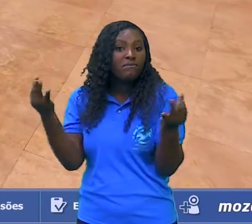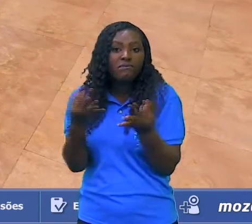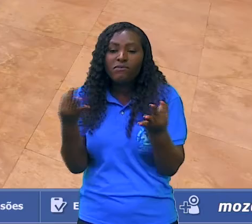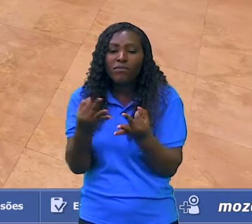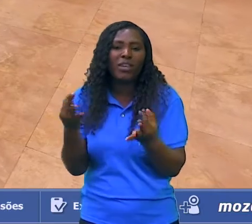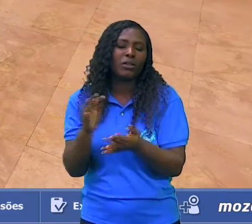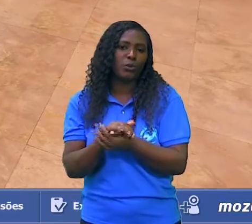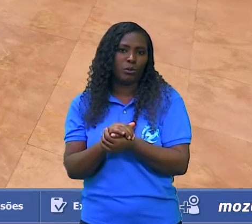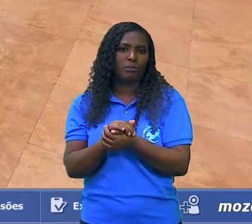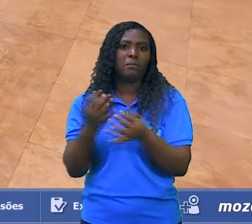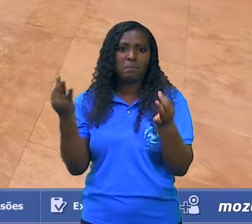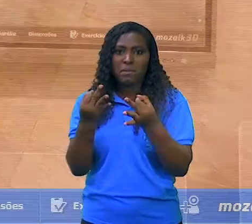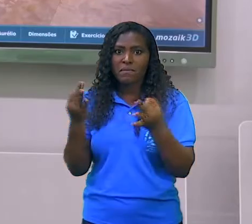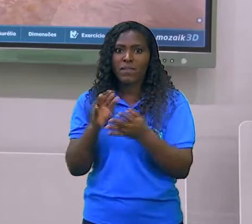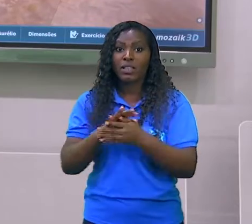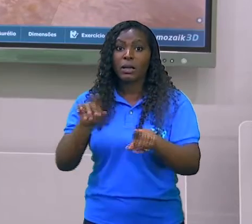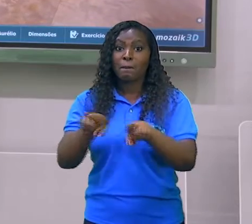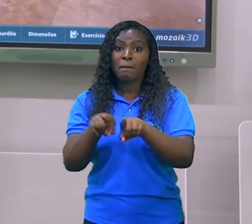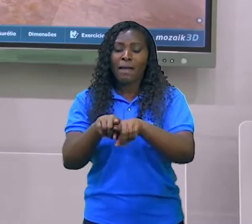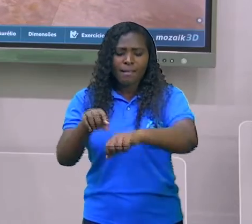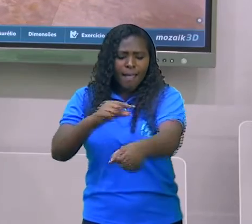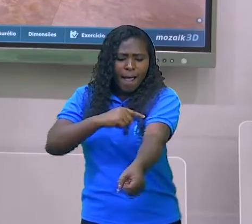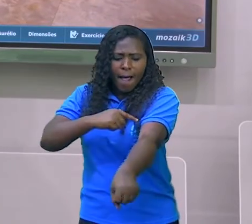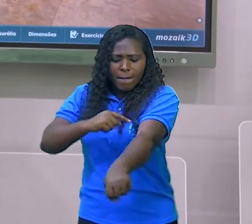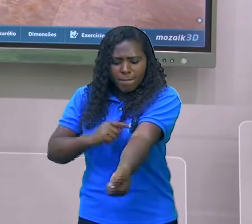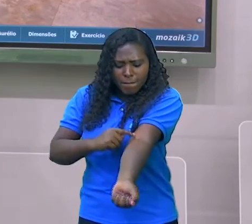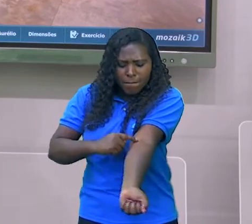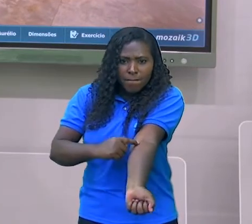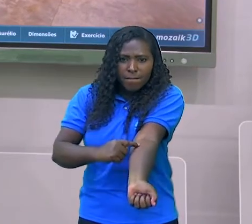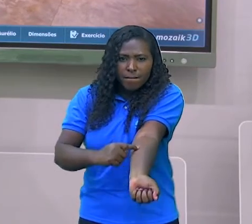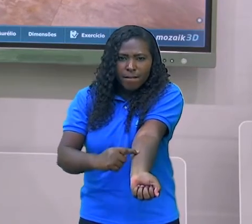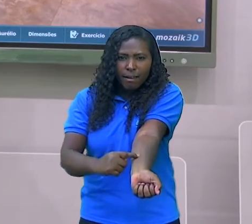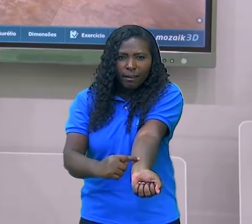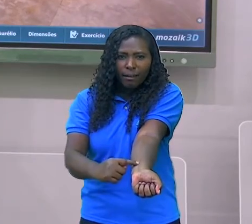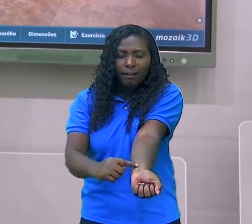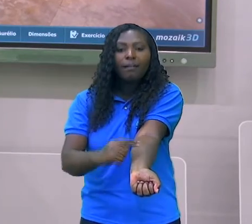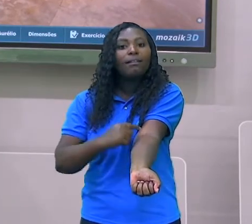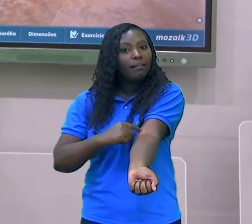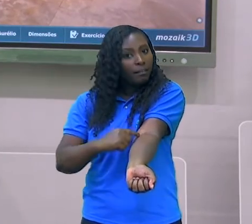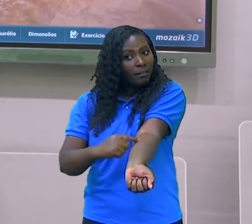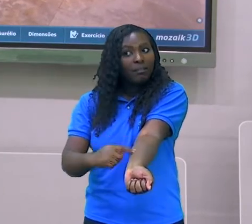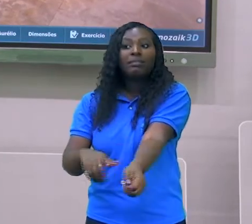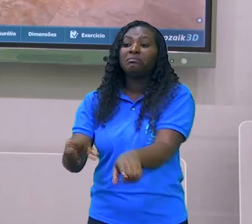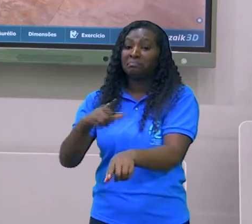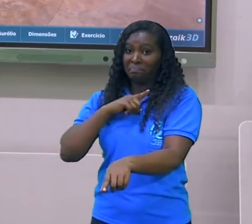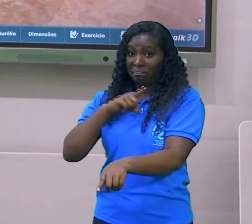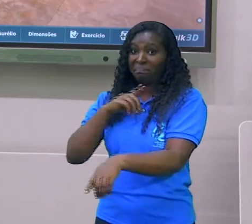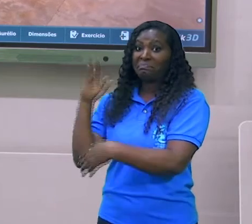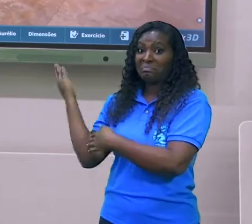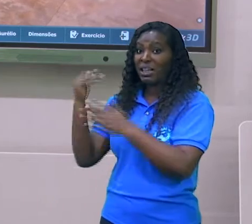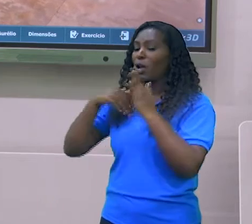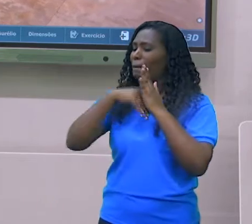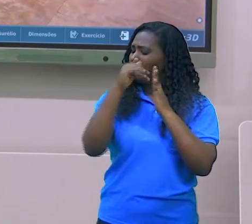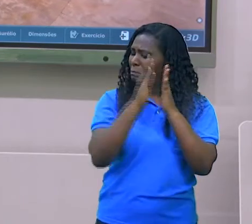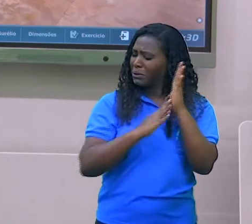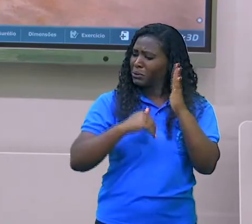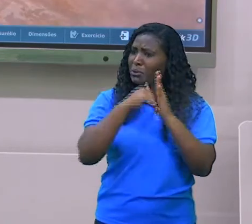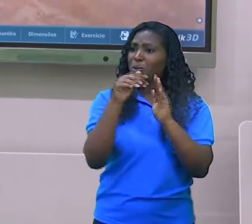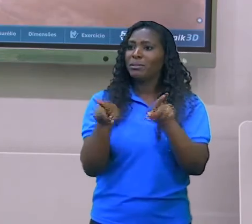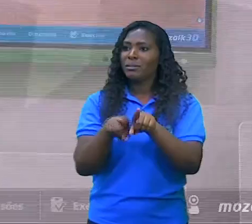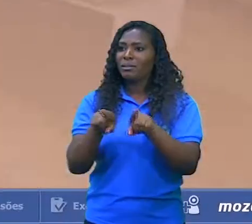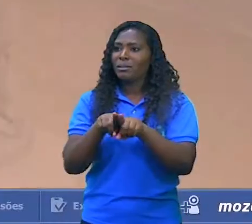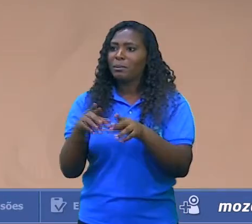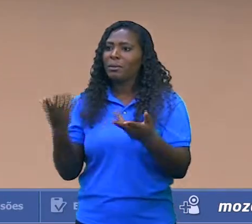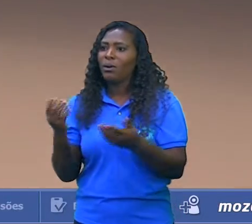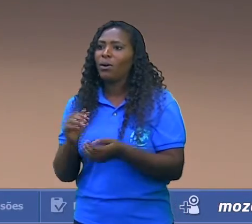e até mesmo das veias nas esculturas e nas pinturas que nós vamos dar